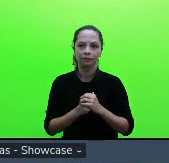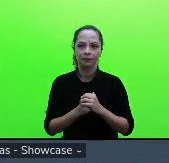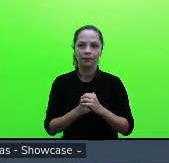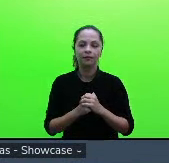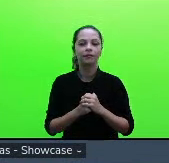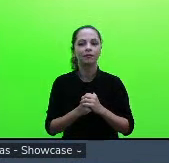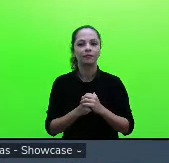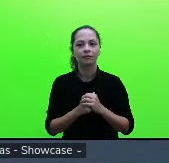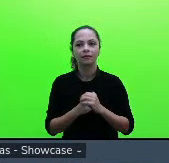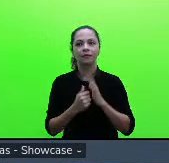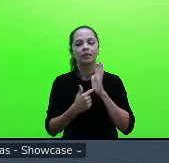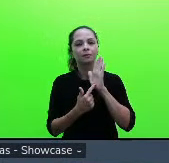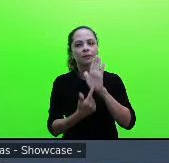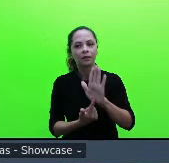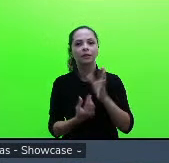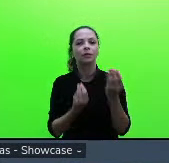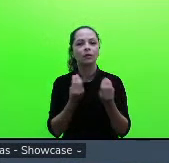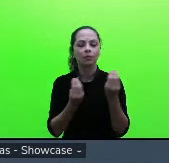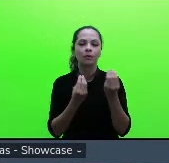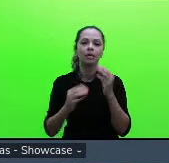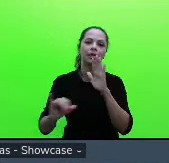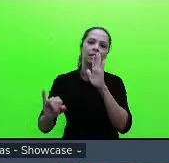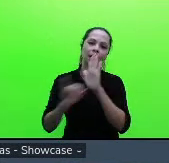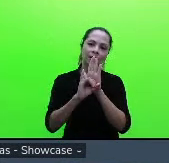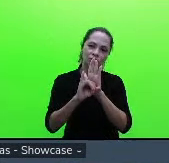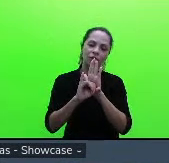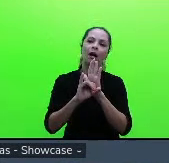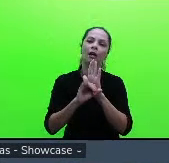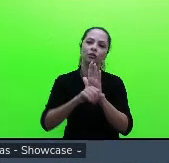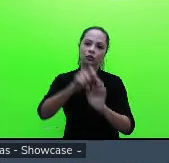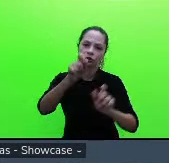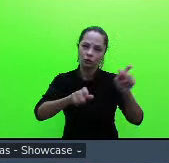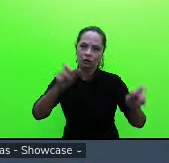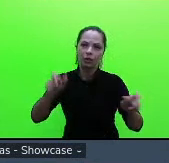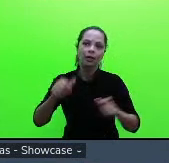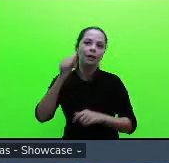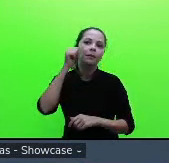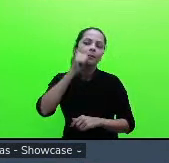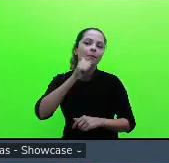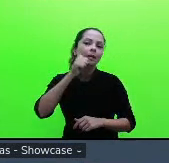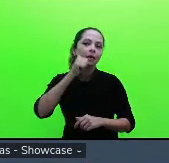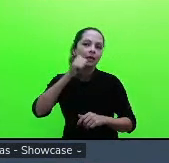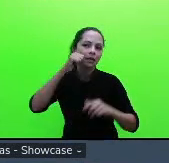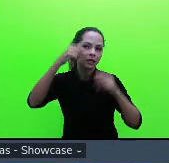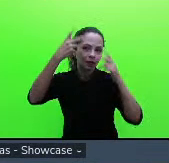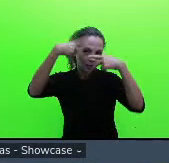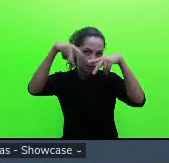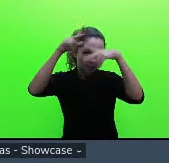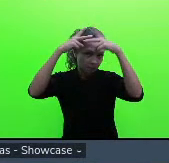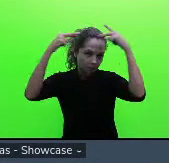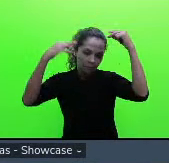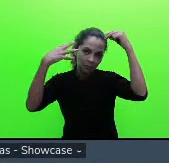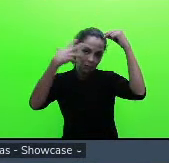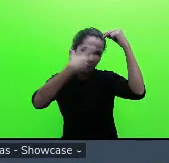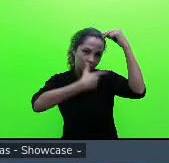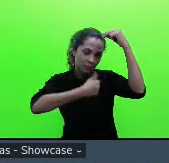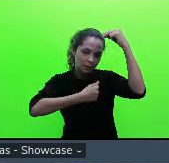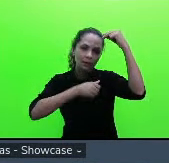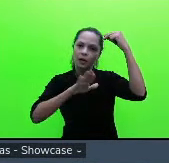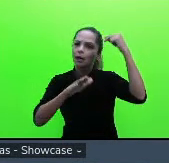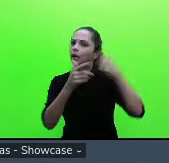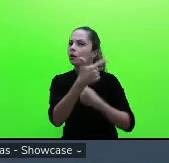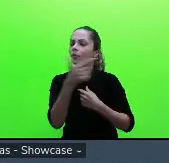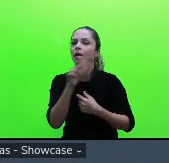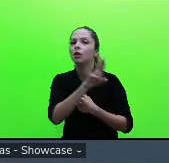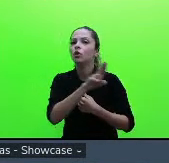não há uma identidade no primeiro texto né a menina bonita do laço de fita não há um nome para essa menina a